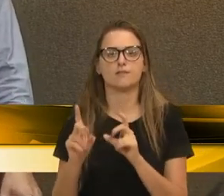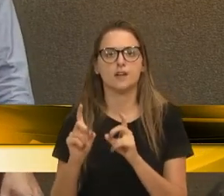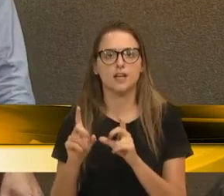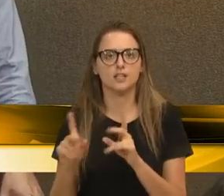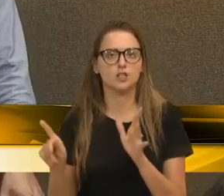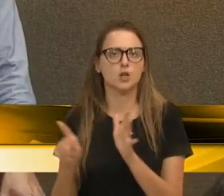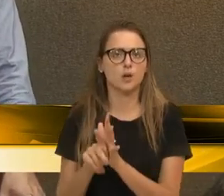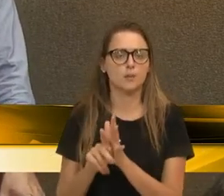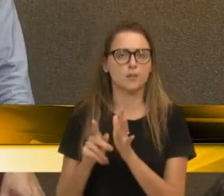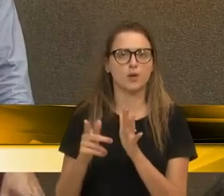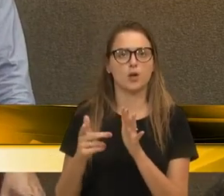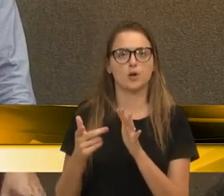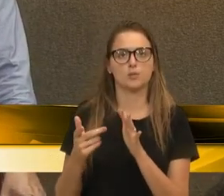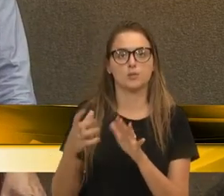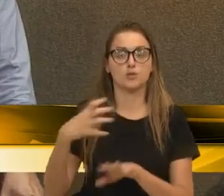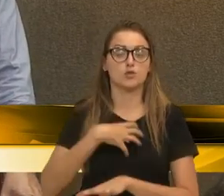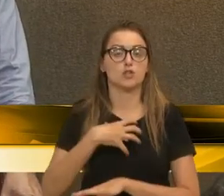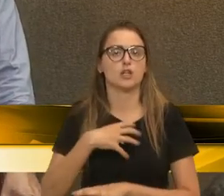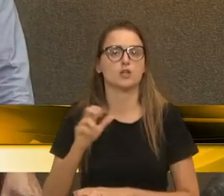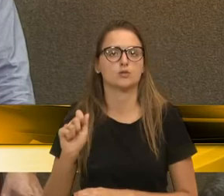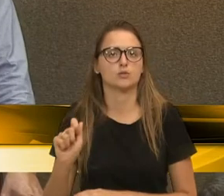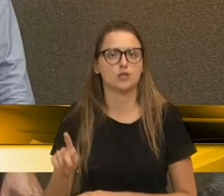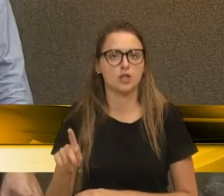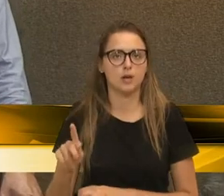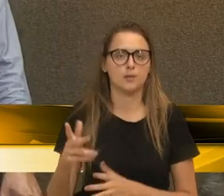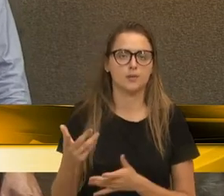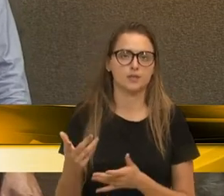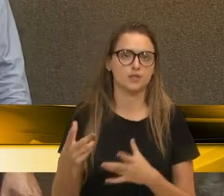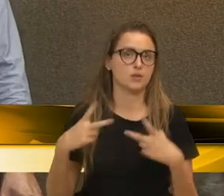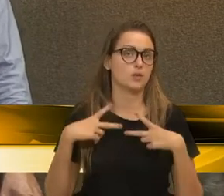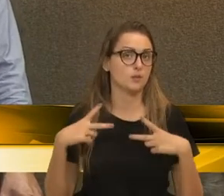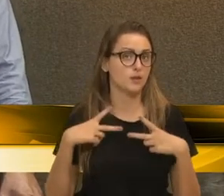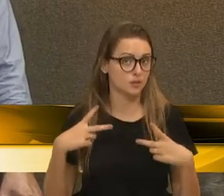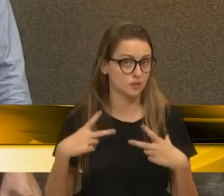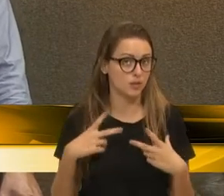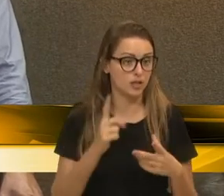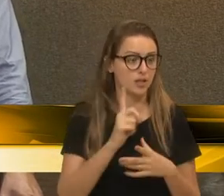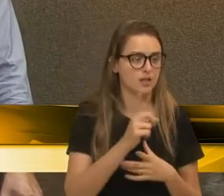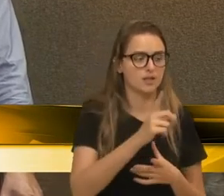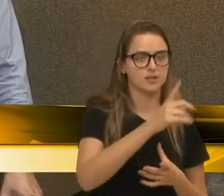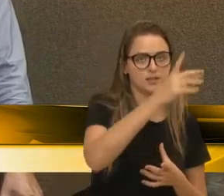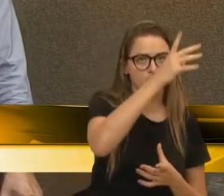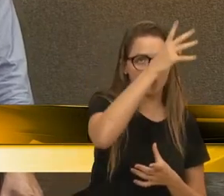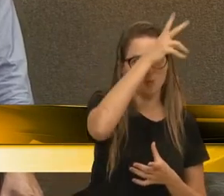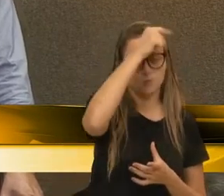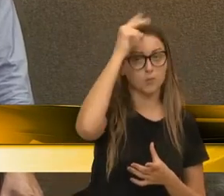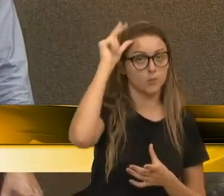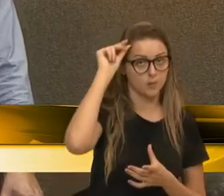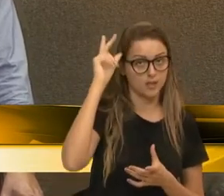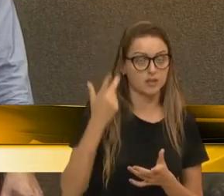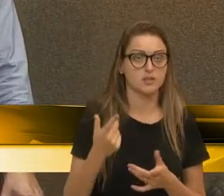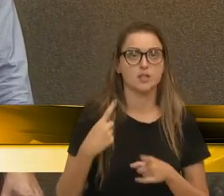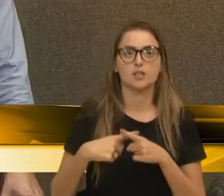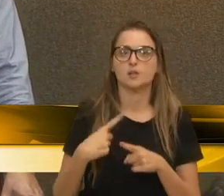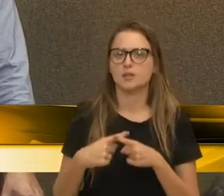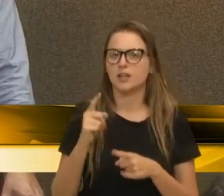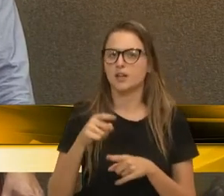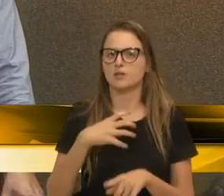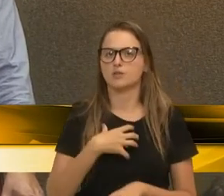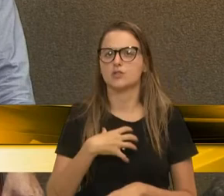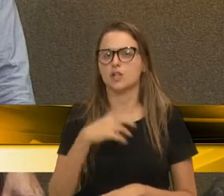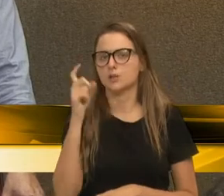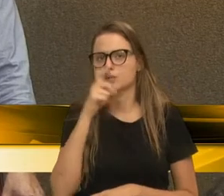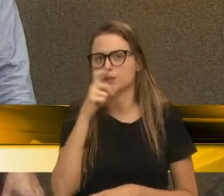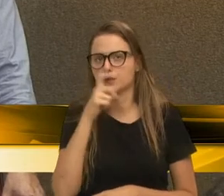de uma forma completamente mentirosa. Mentirosa. Porque efetivamente, se nós